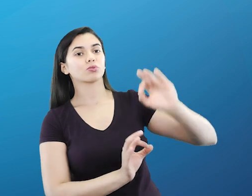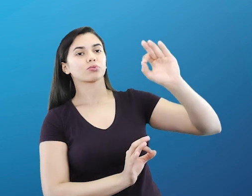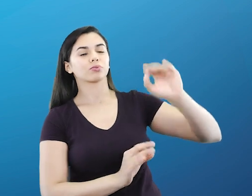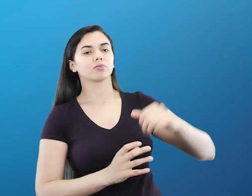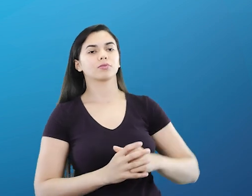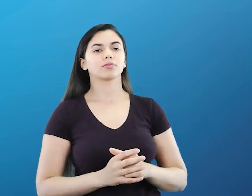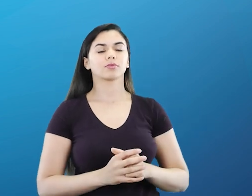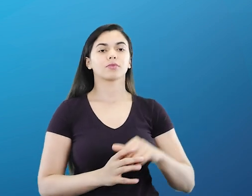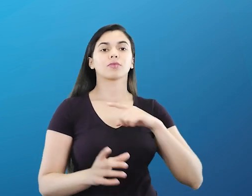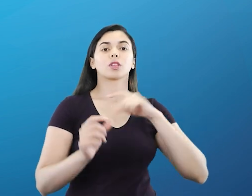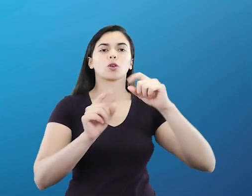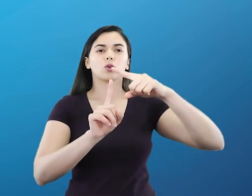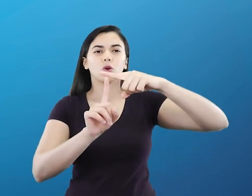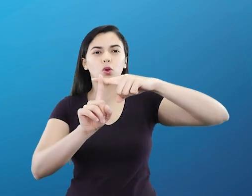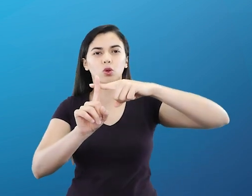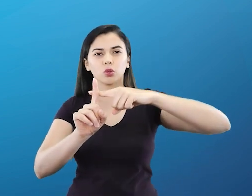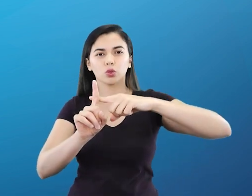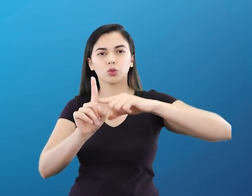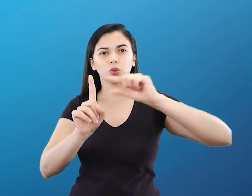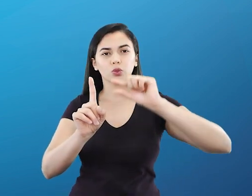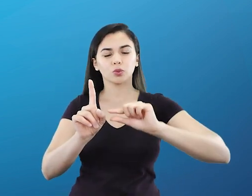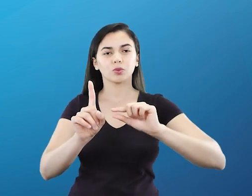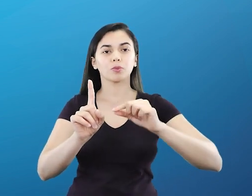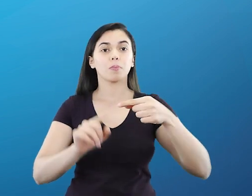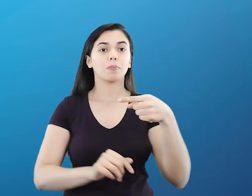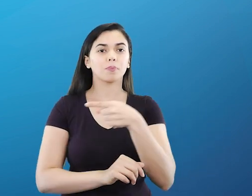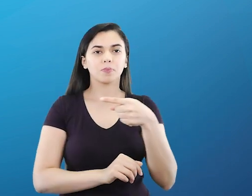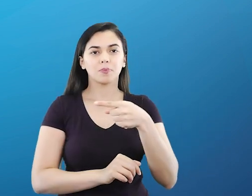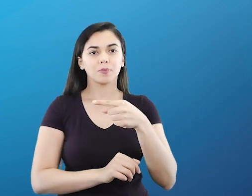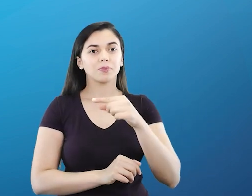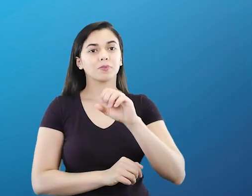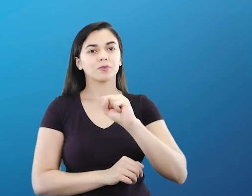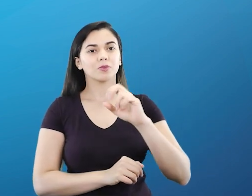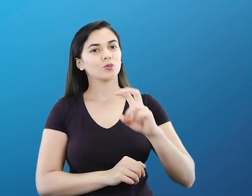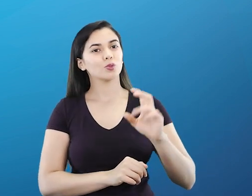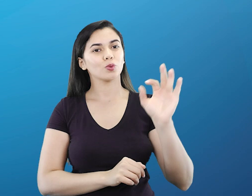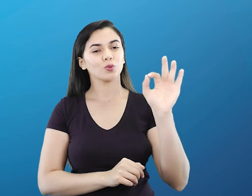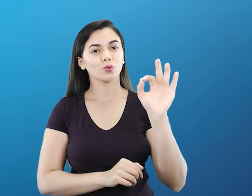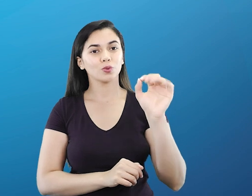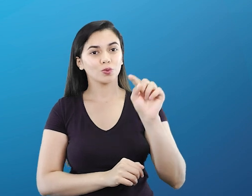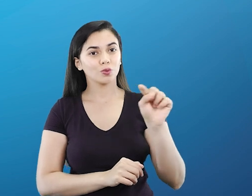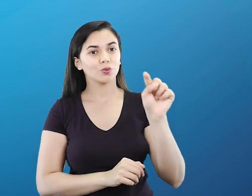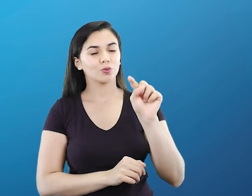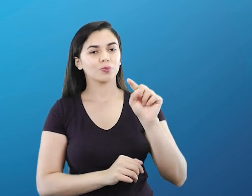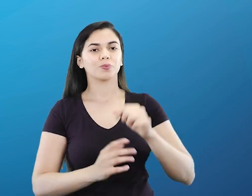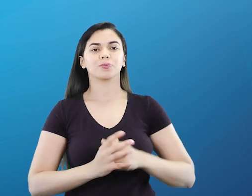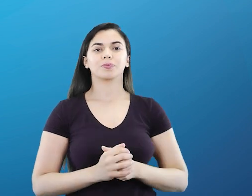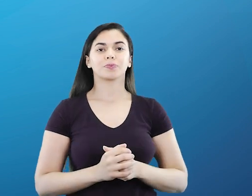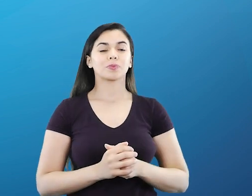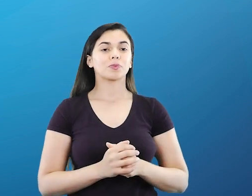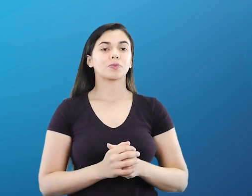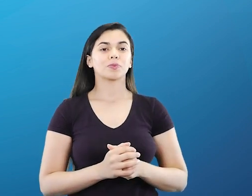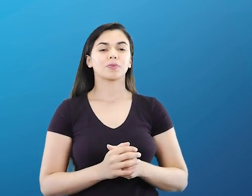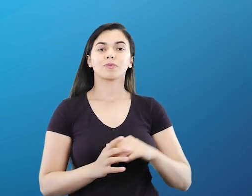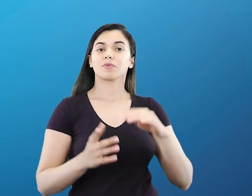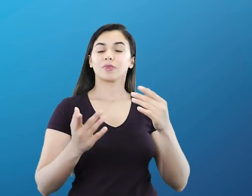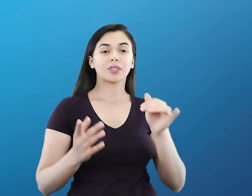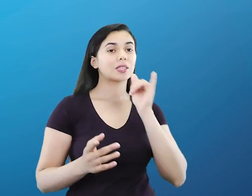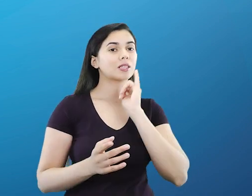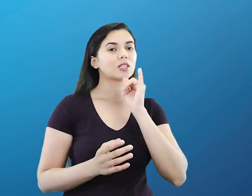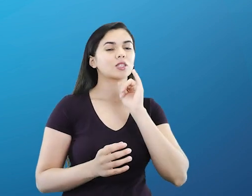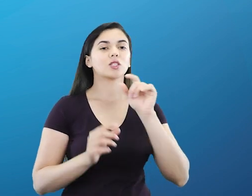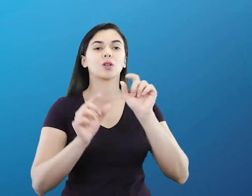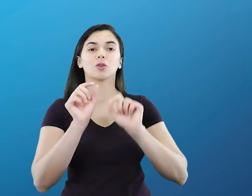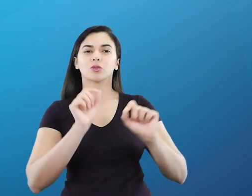Apresenta as temperaturas mais baixas, menos 85 graus, por exemplo. Os meteoroides que